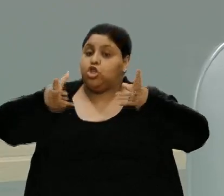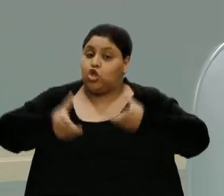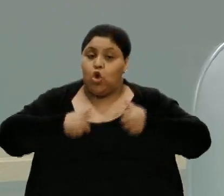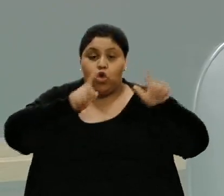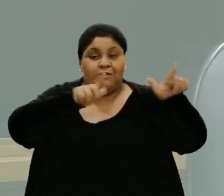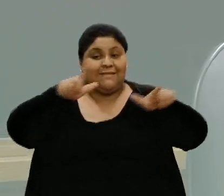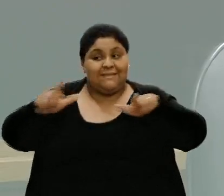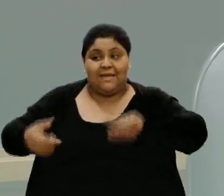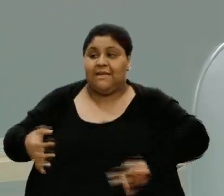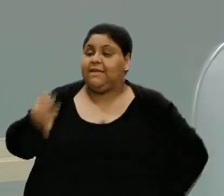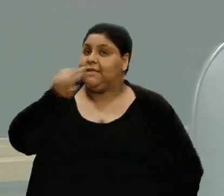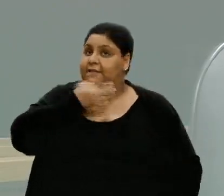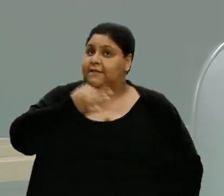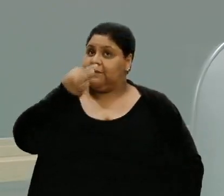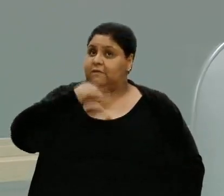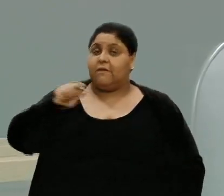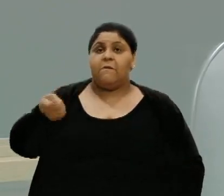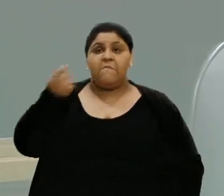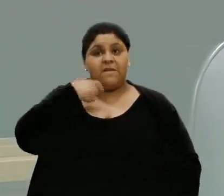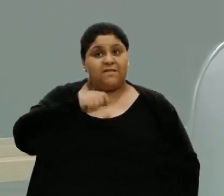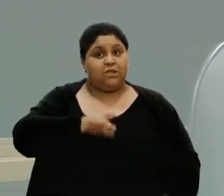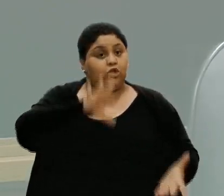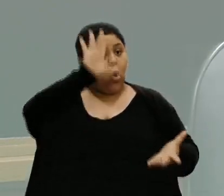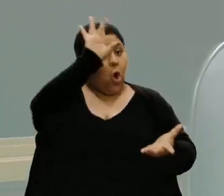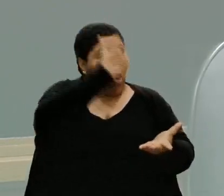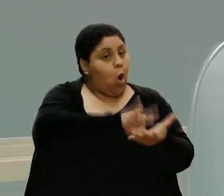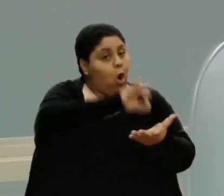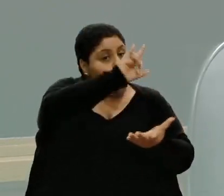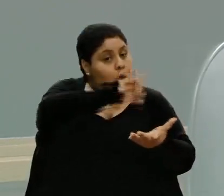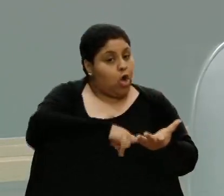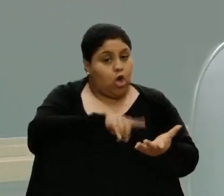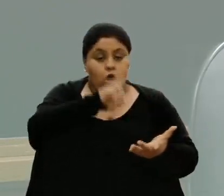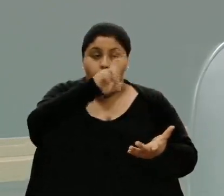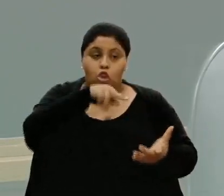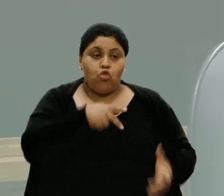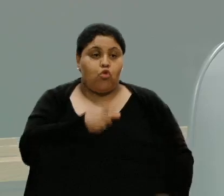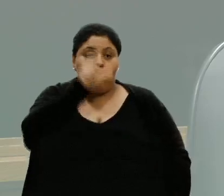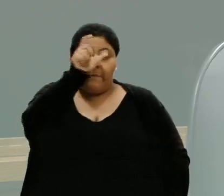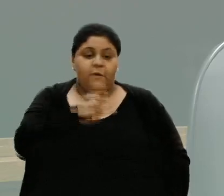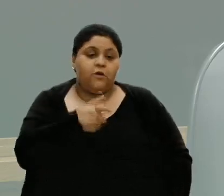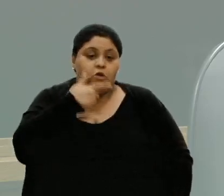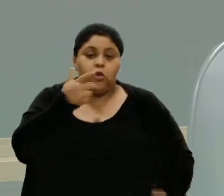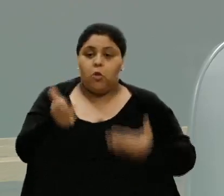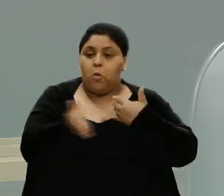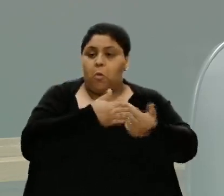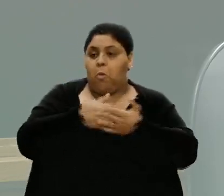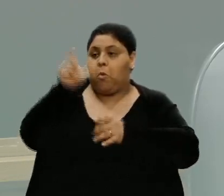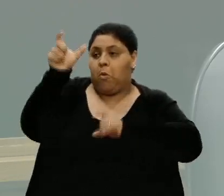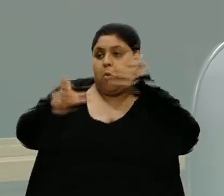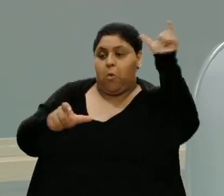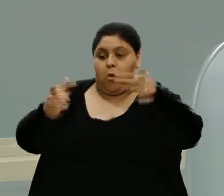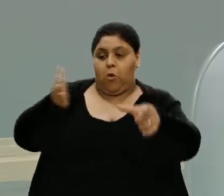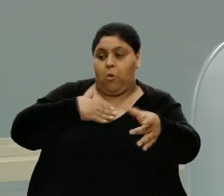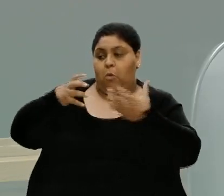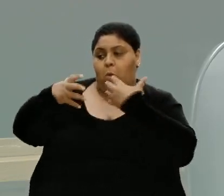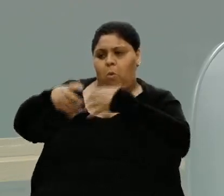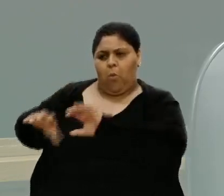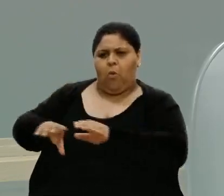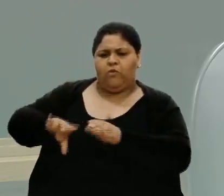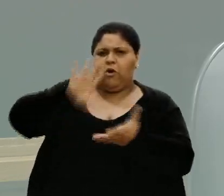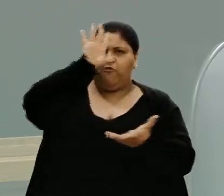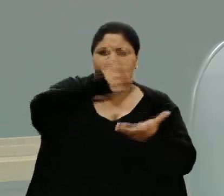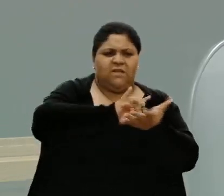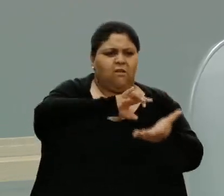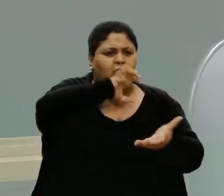de Caxias precisam ser regularizadas. E jamais alguém vai dizer para qualquer pessoa que eu sou contra a regularização fundiária.